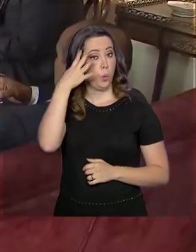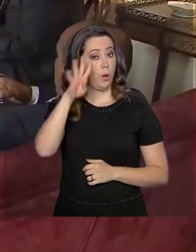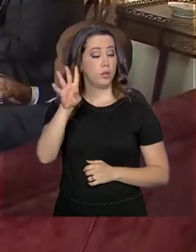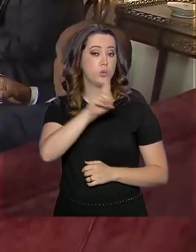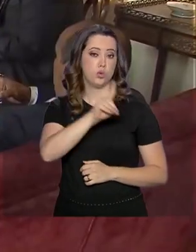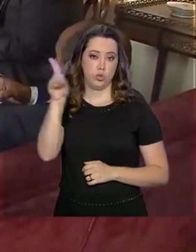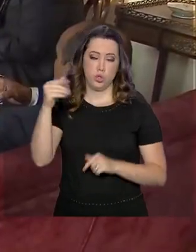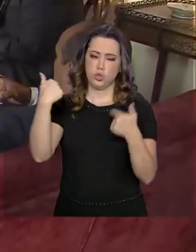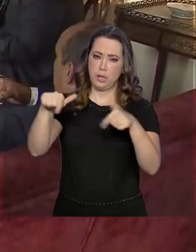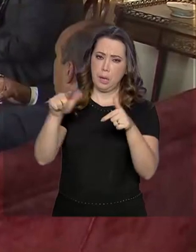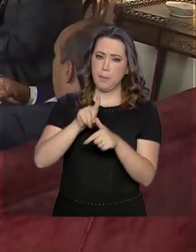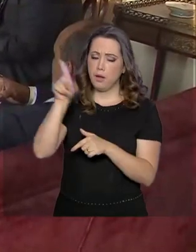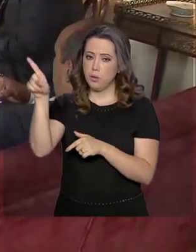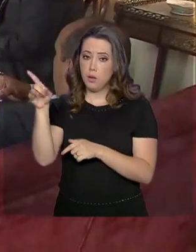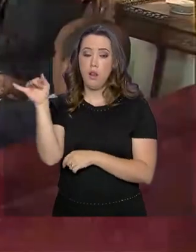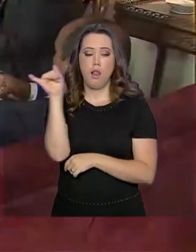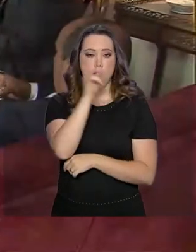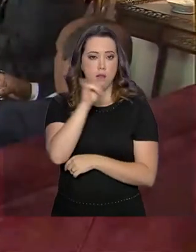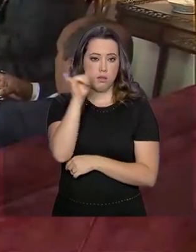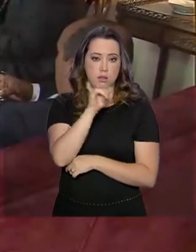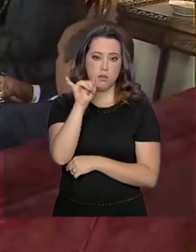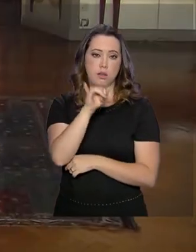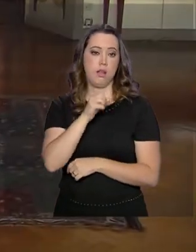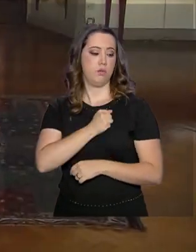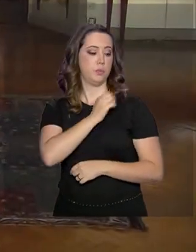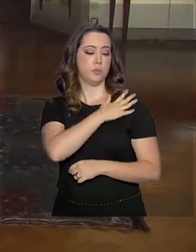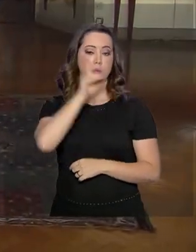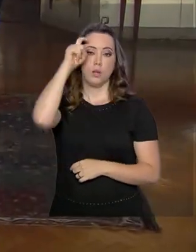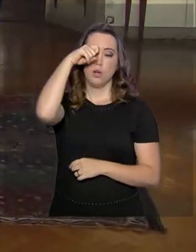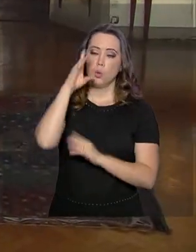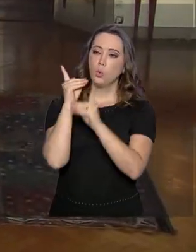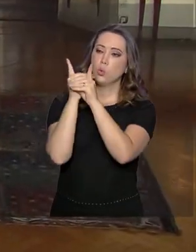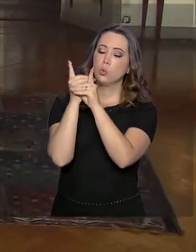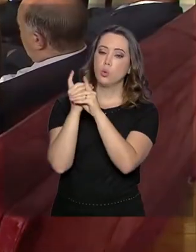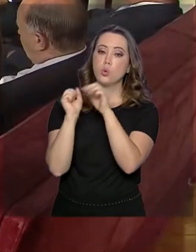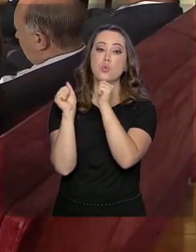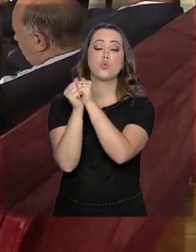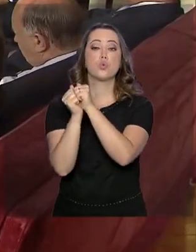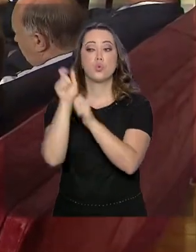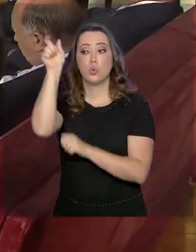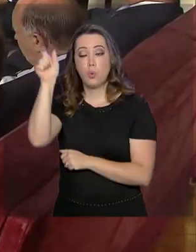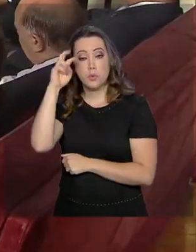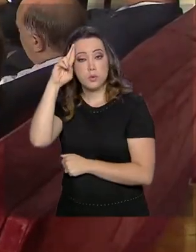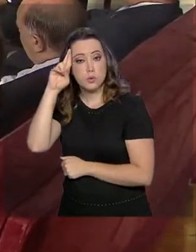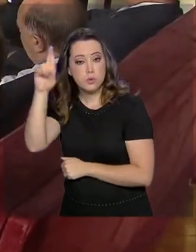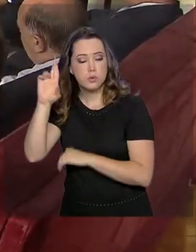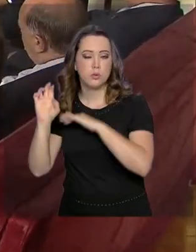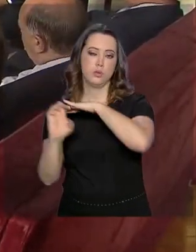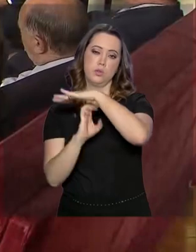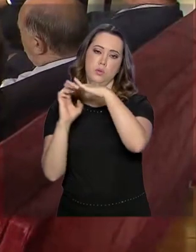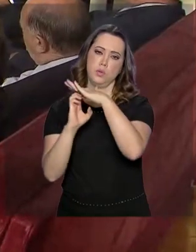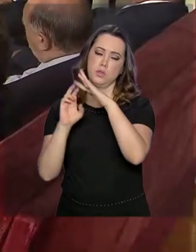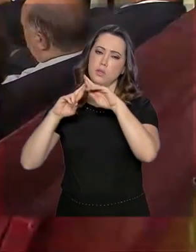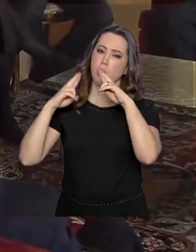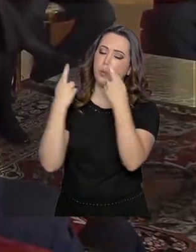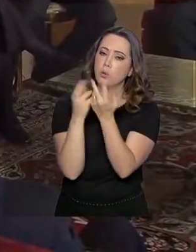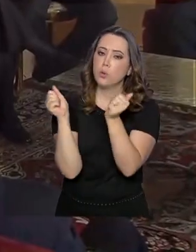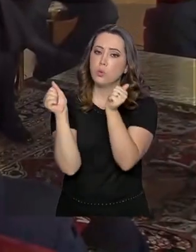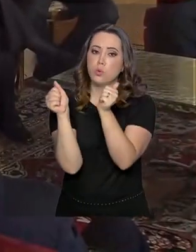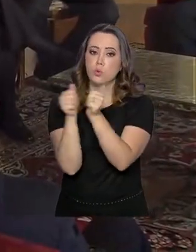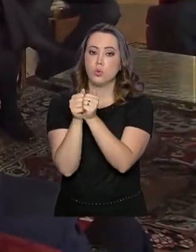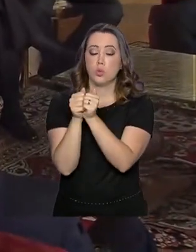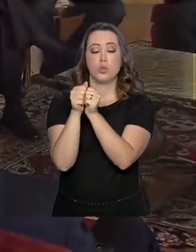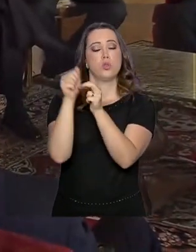Itália, o vice-presidente Hamilton Mourão se encontrou com empresários europeus. As reuniões foram acompanhadas pelo embaixador